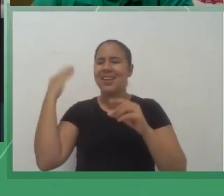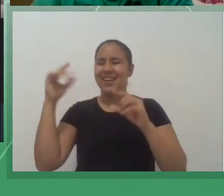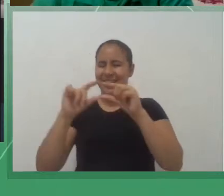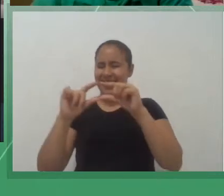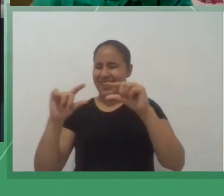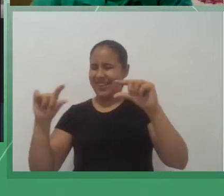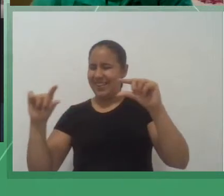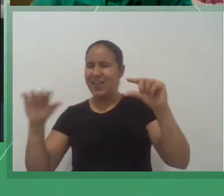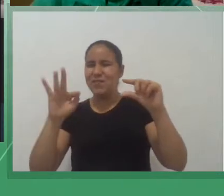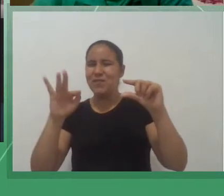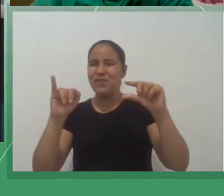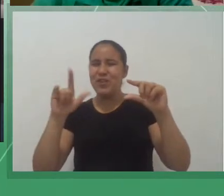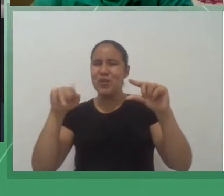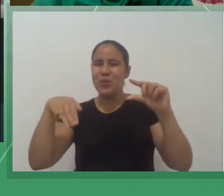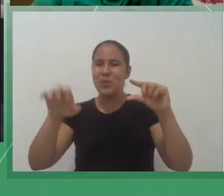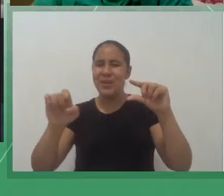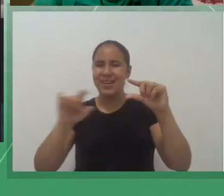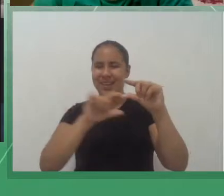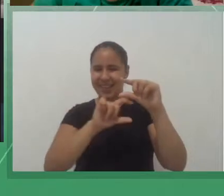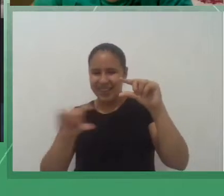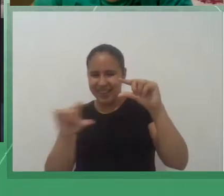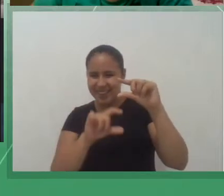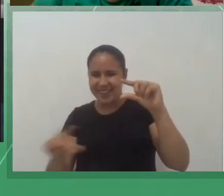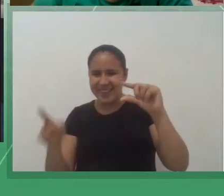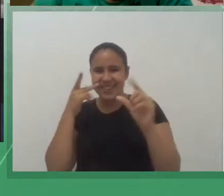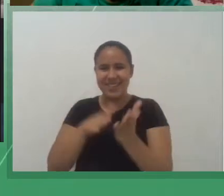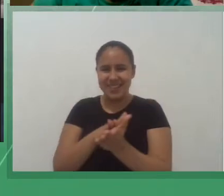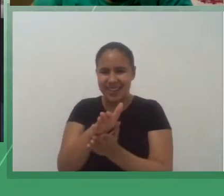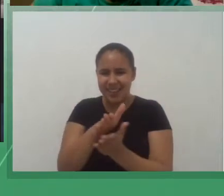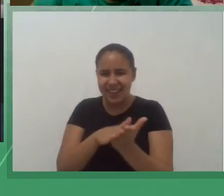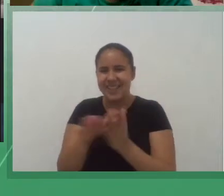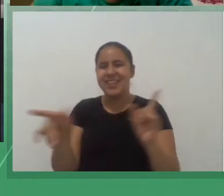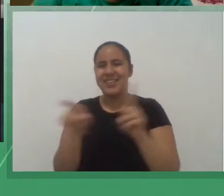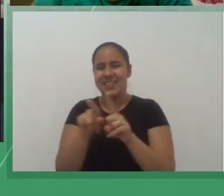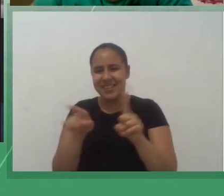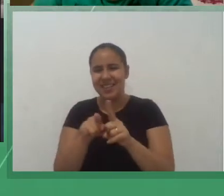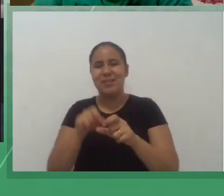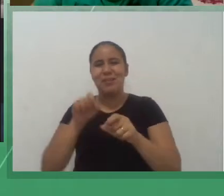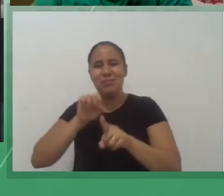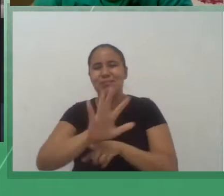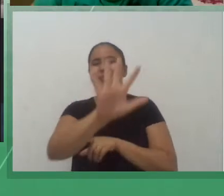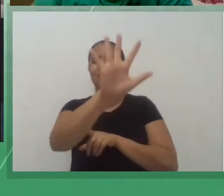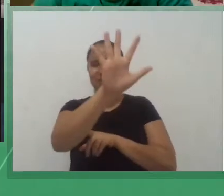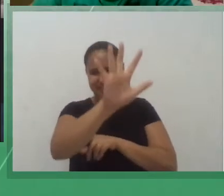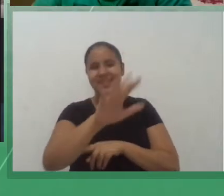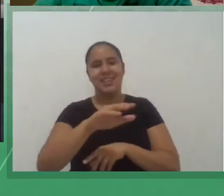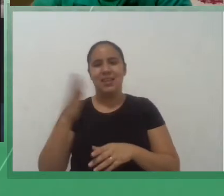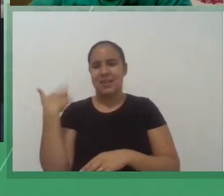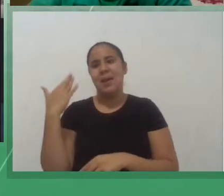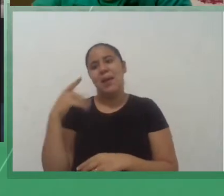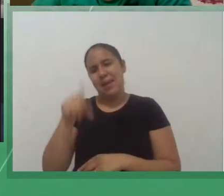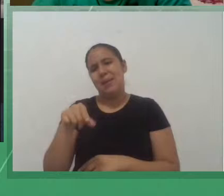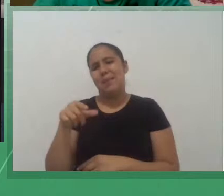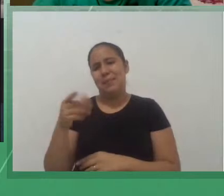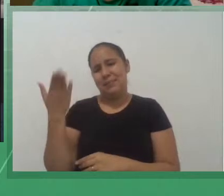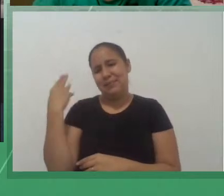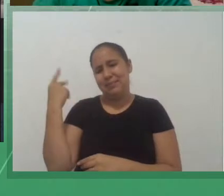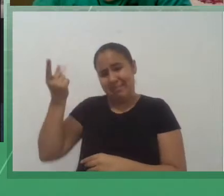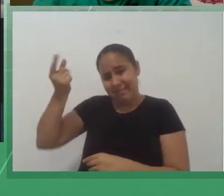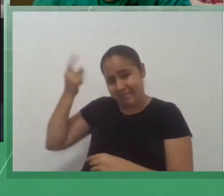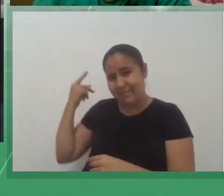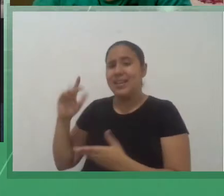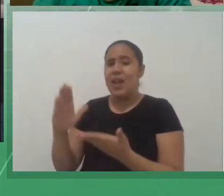quanto preto e branco então a folha de contato é aqui onde ficam essas pequenas fotinhas que depois o pessoal consegue ampliar tá